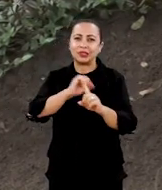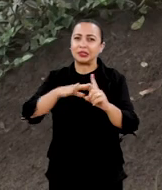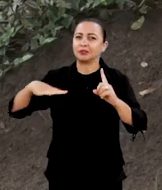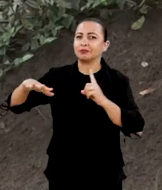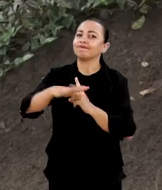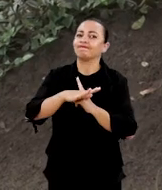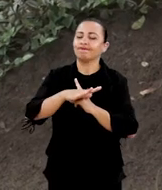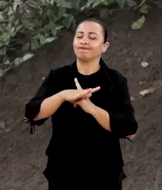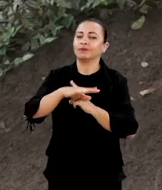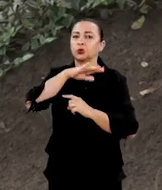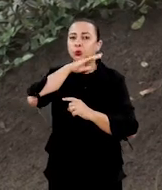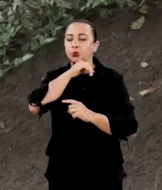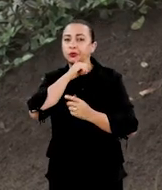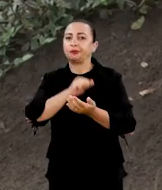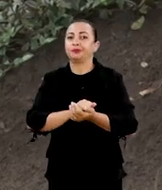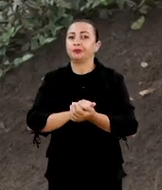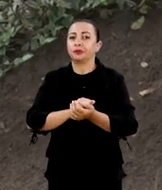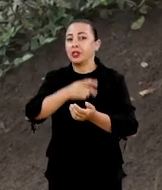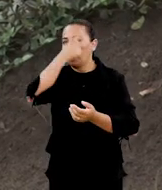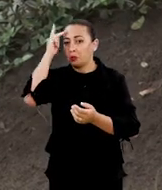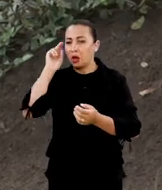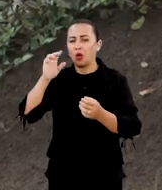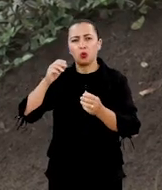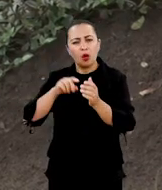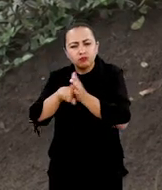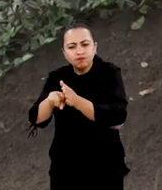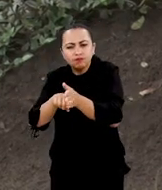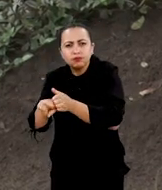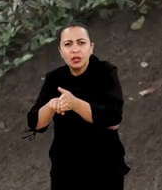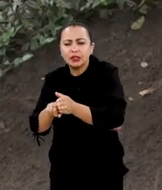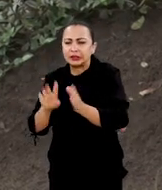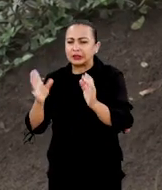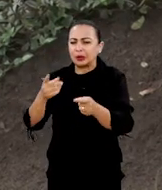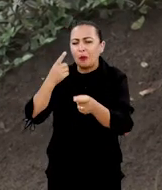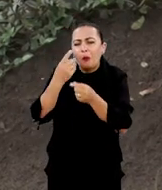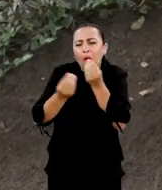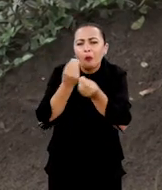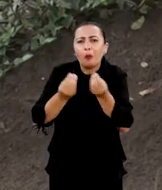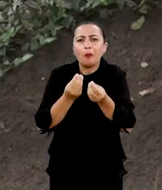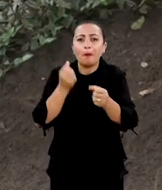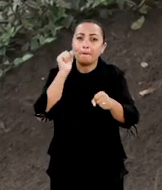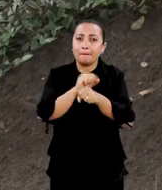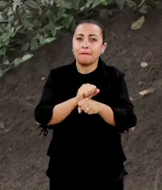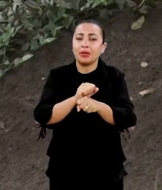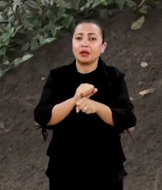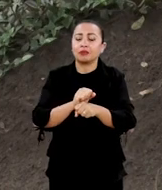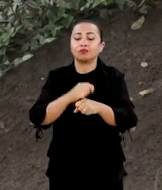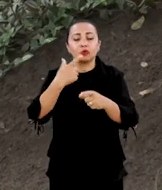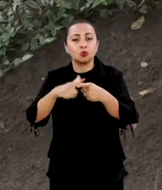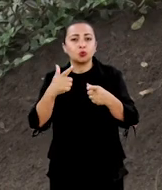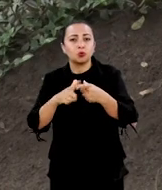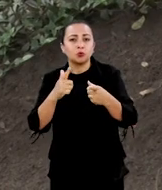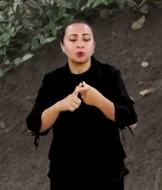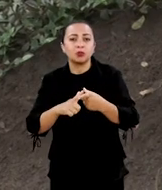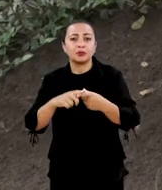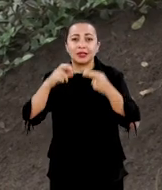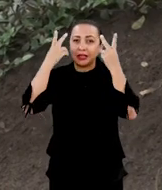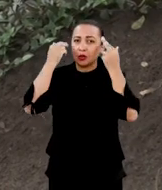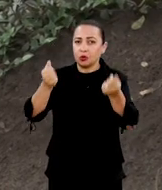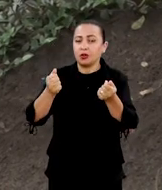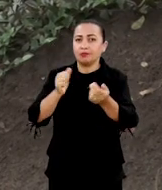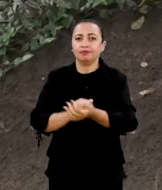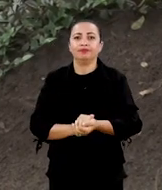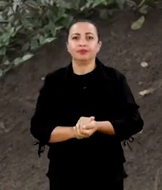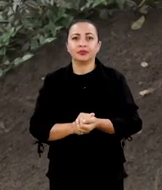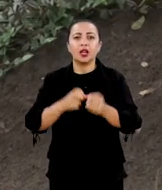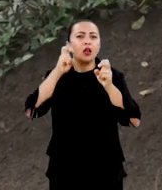ambientais. Por isso, cientistas se desdobram em descobrir soluções para frear estes efeitos negativos. E